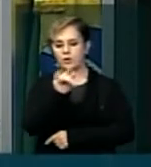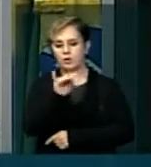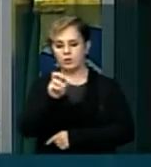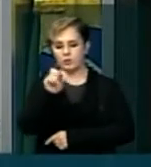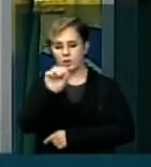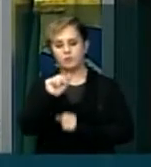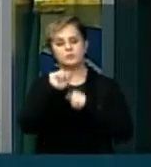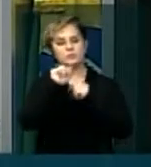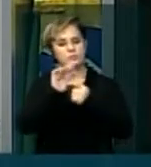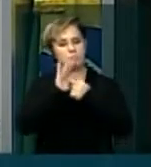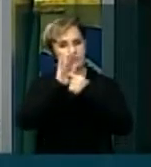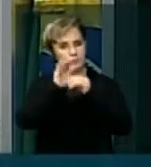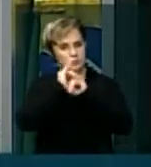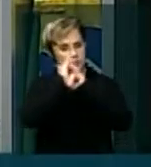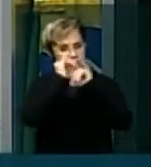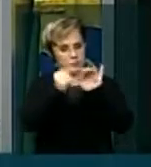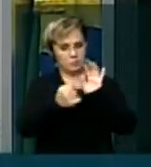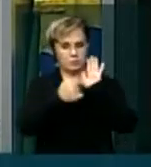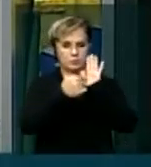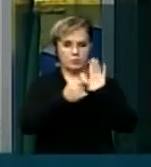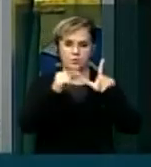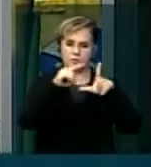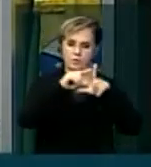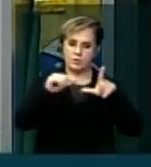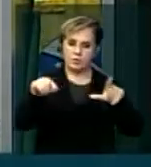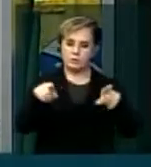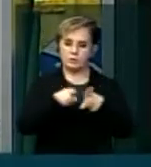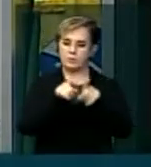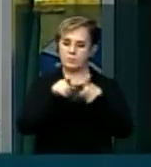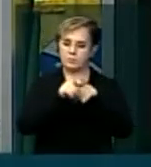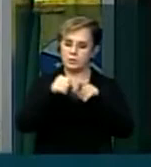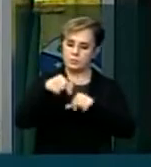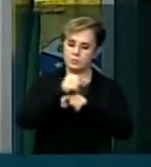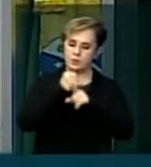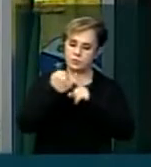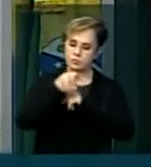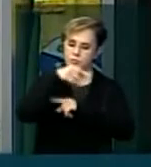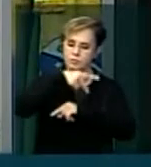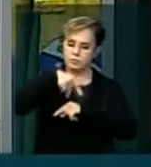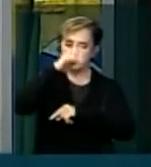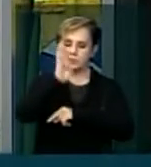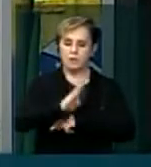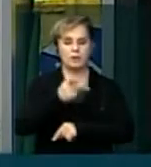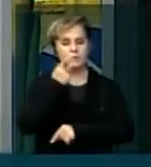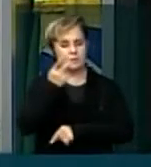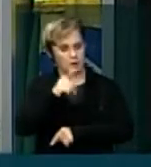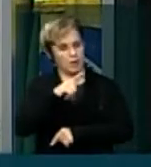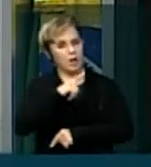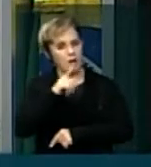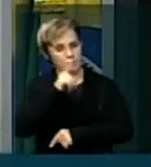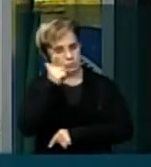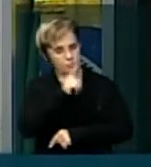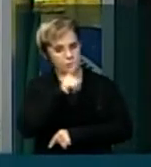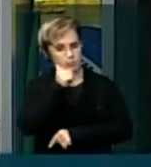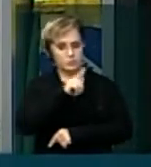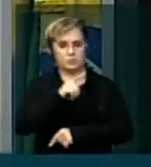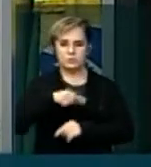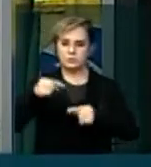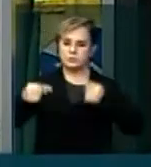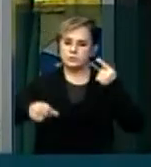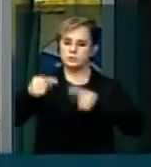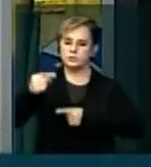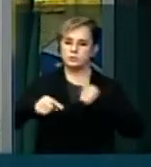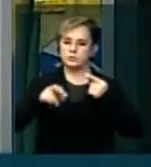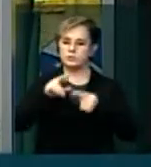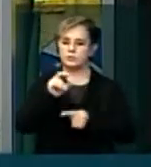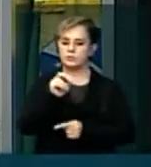para o Palácio do Planalto, para a sociedade desse país, olha, temos condições de ter, sim, na discussão de Rojas,